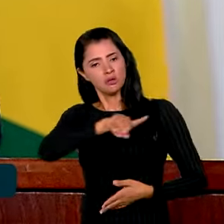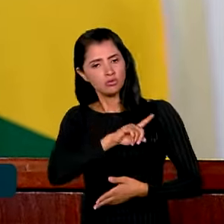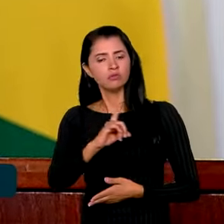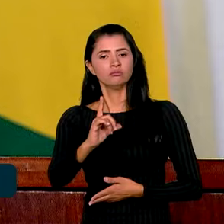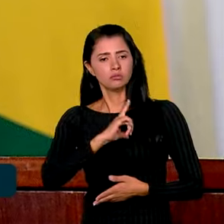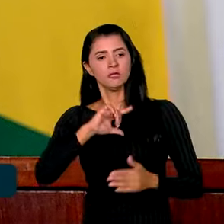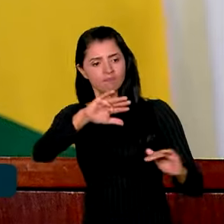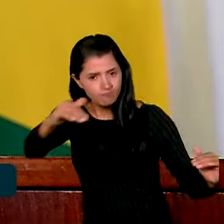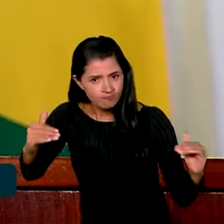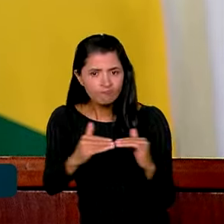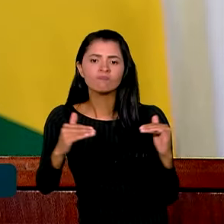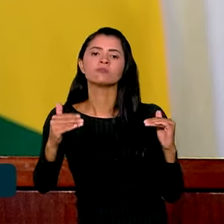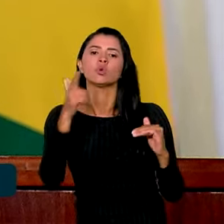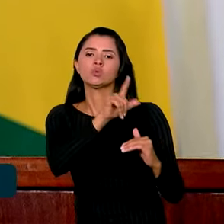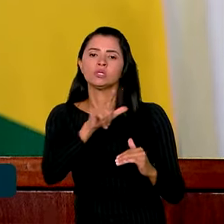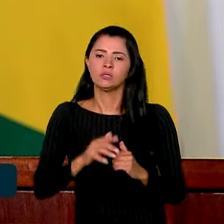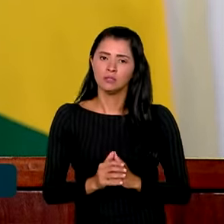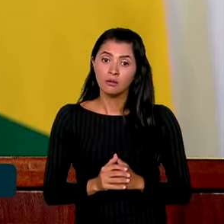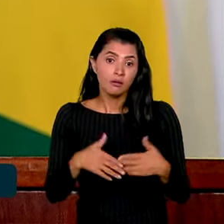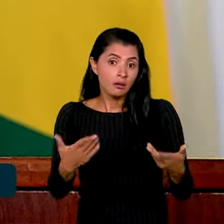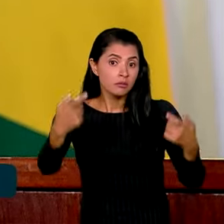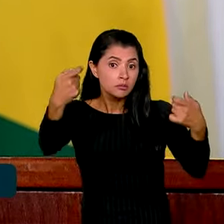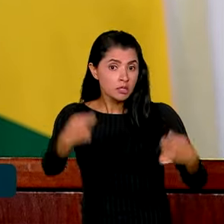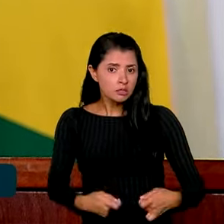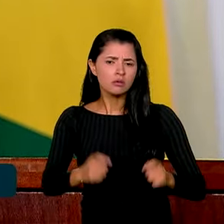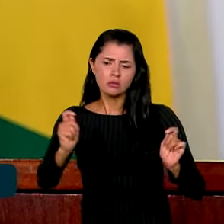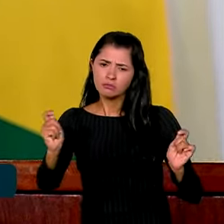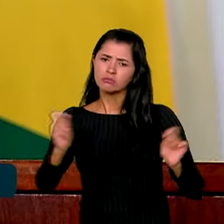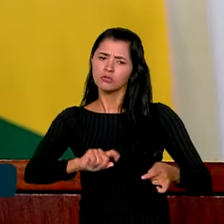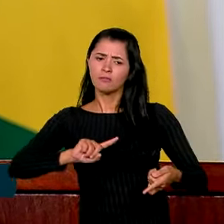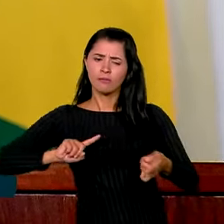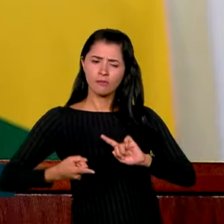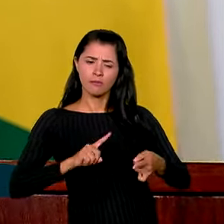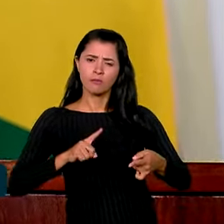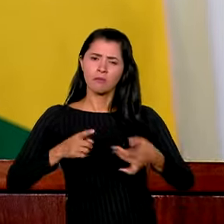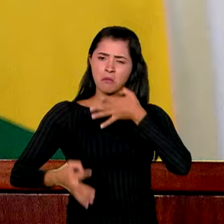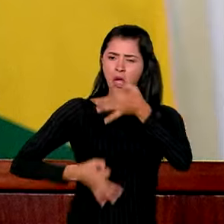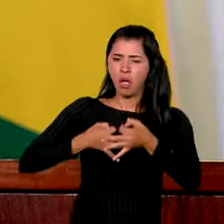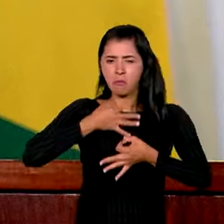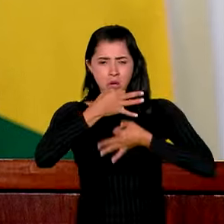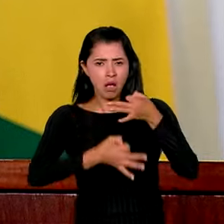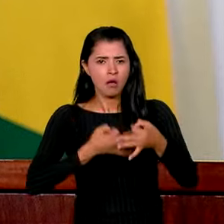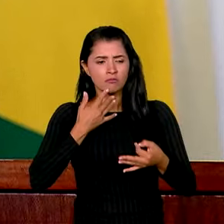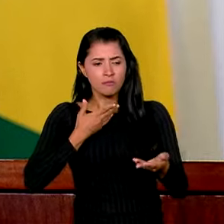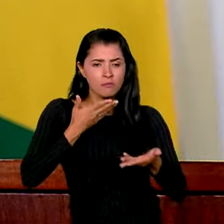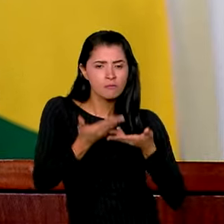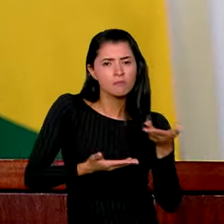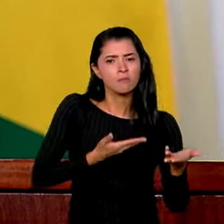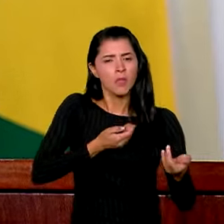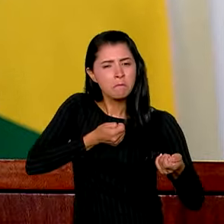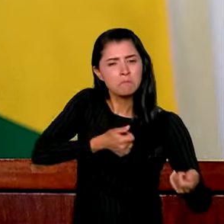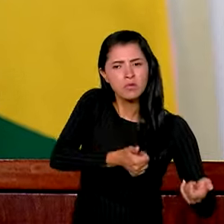ter que chegar a um acordo. E aí é preciso ter capacidade de negociação, ter capacidade de convencimento,